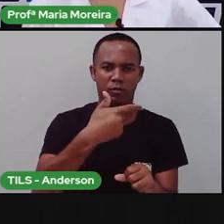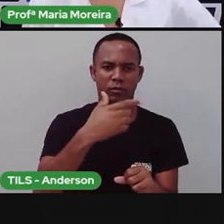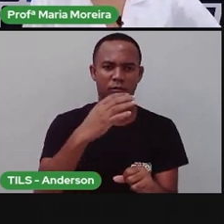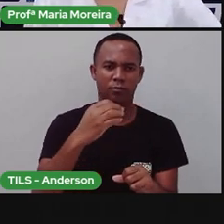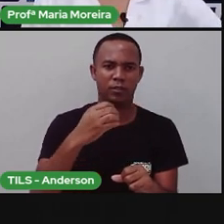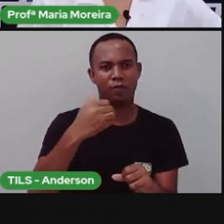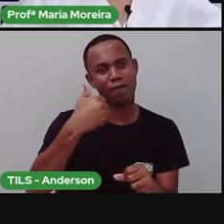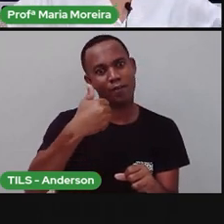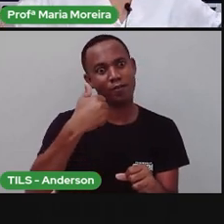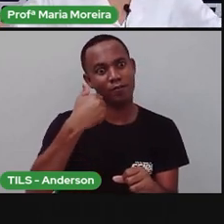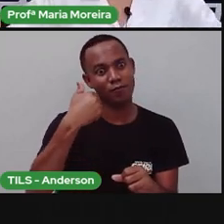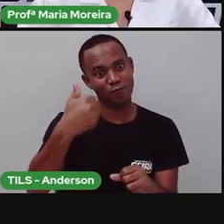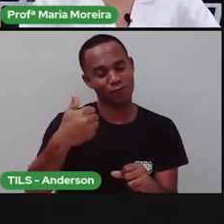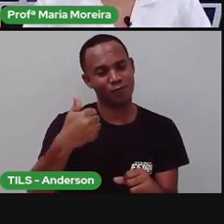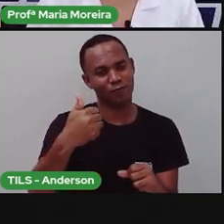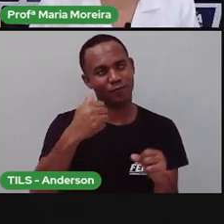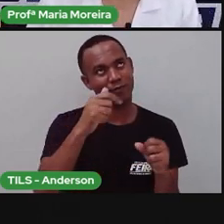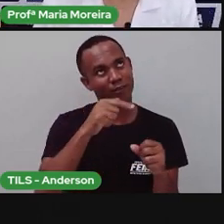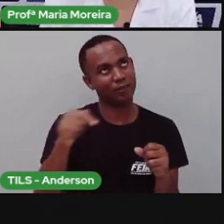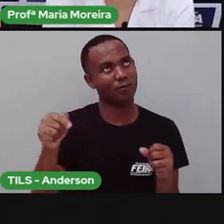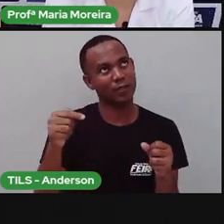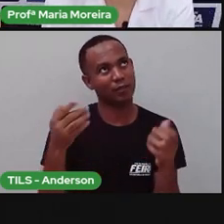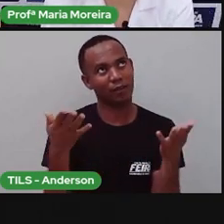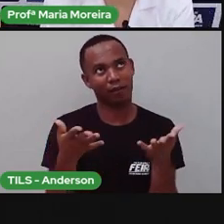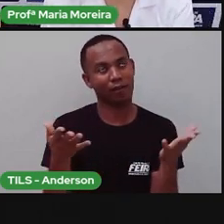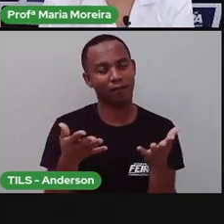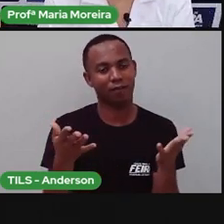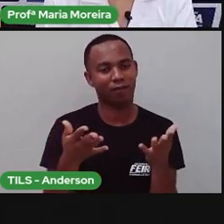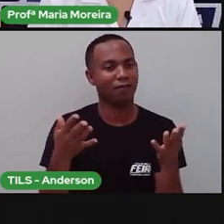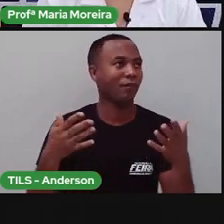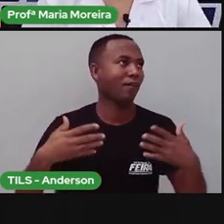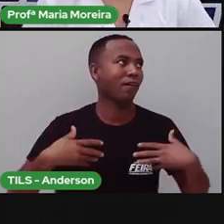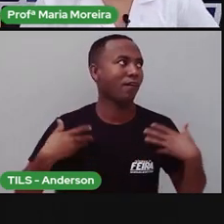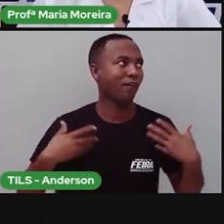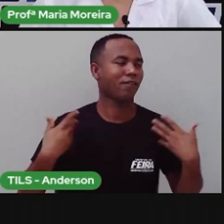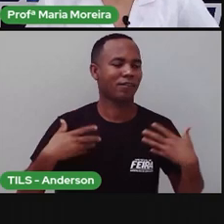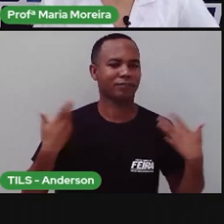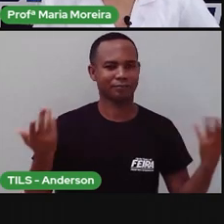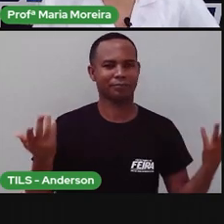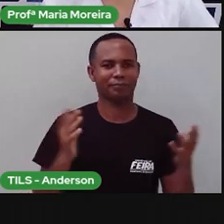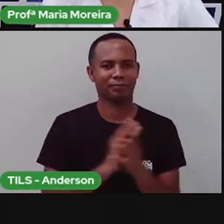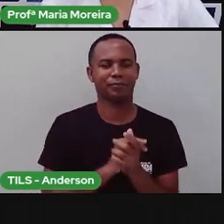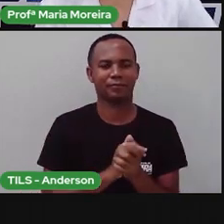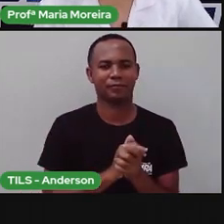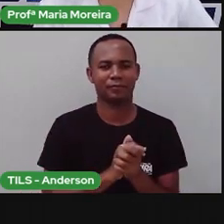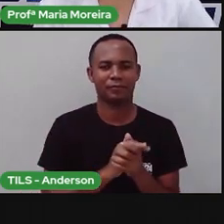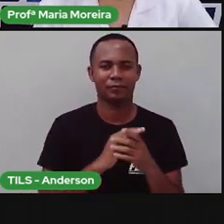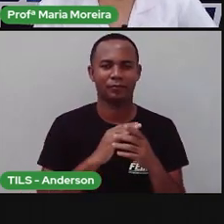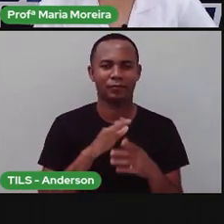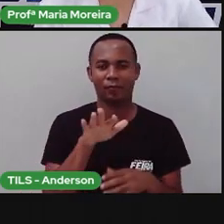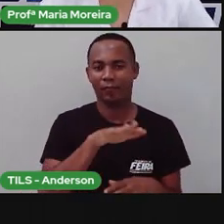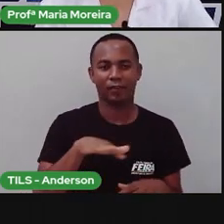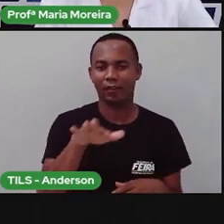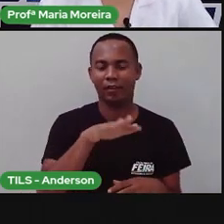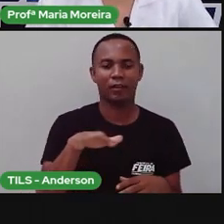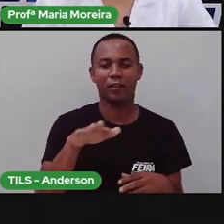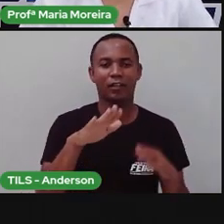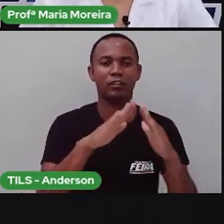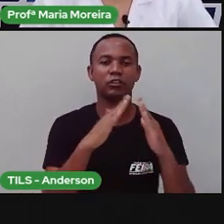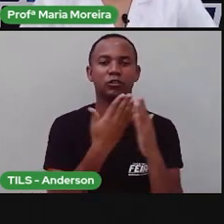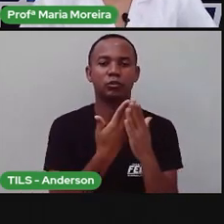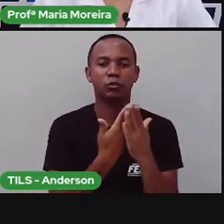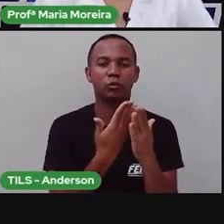Anderson, já meio de semana aí, todo mundo empolgado, né, gente? Nossa área de conhecimento